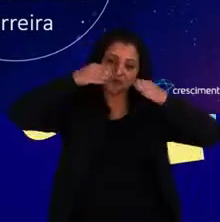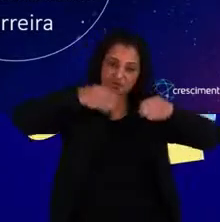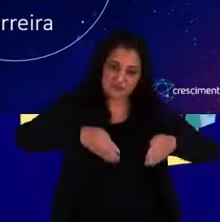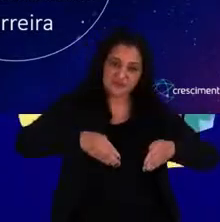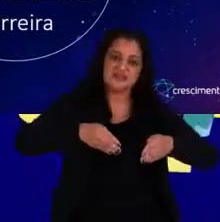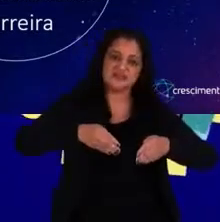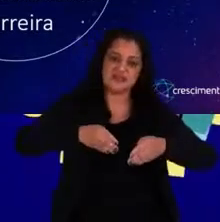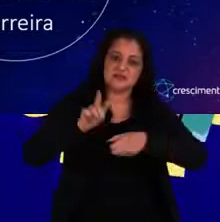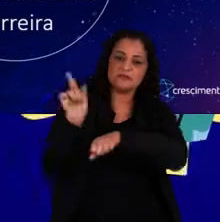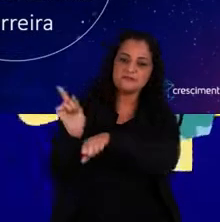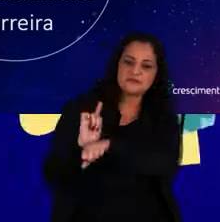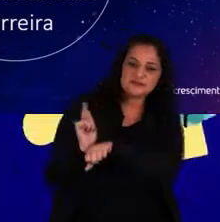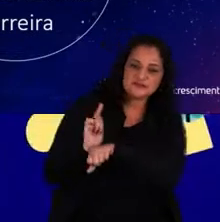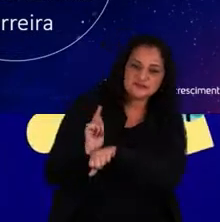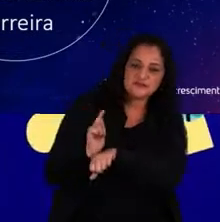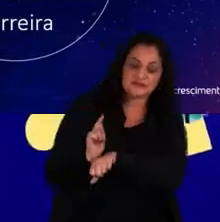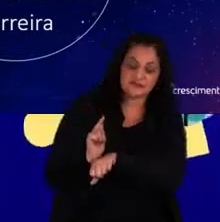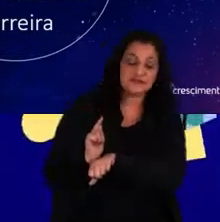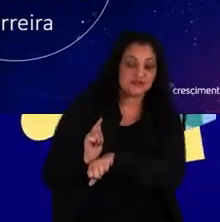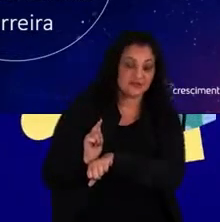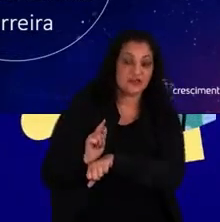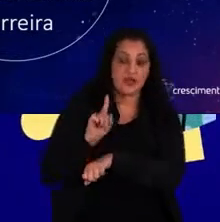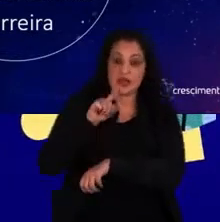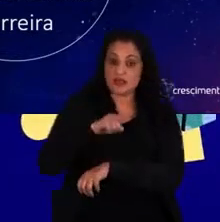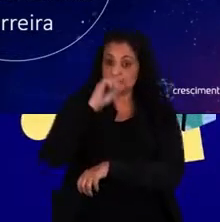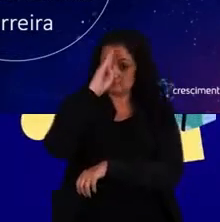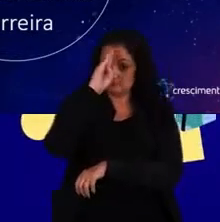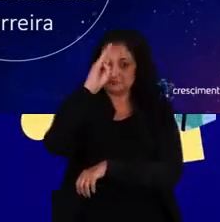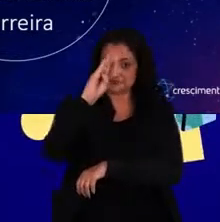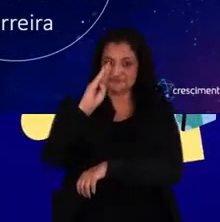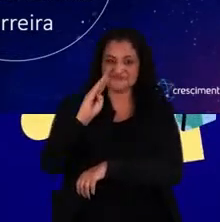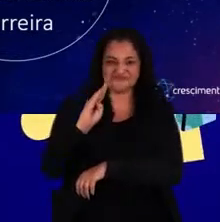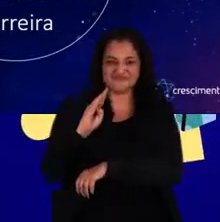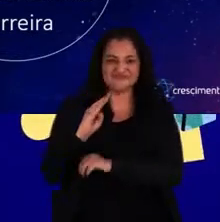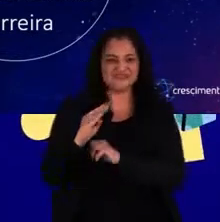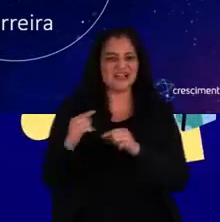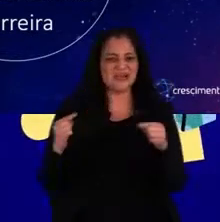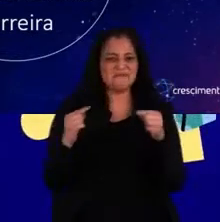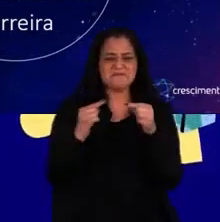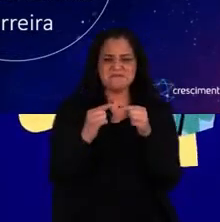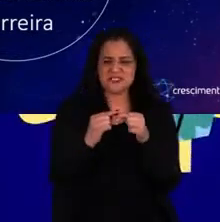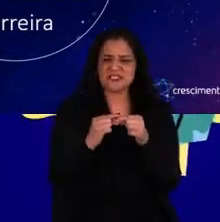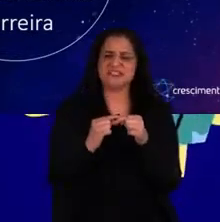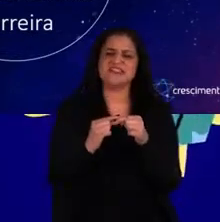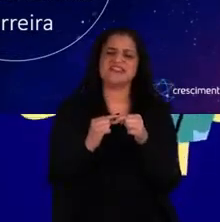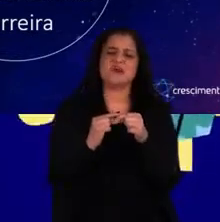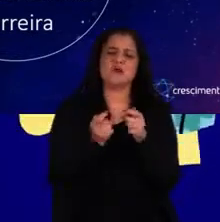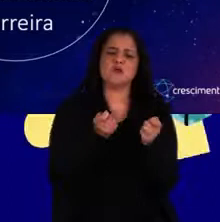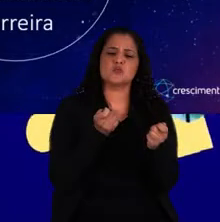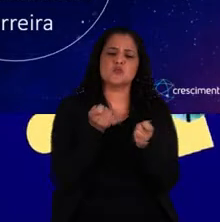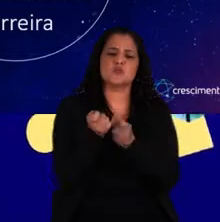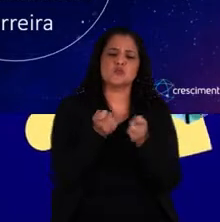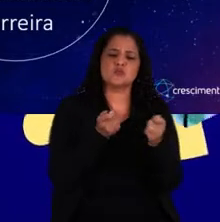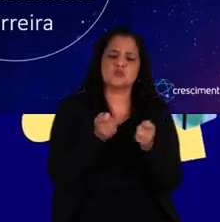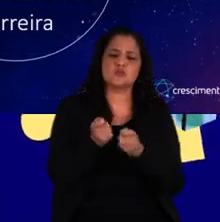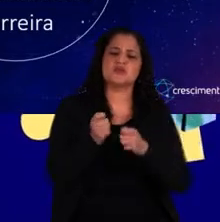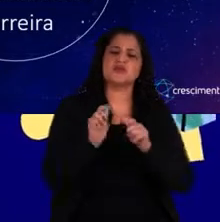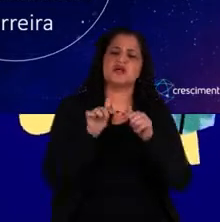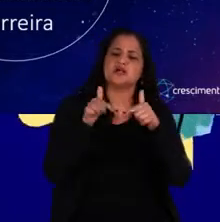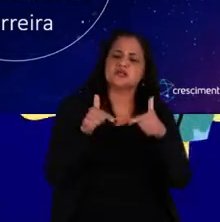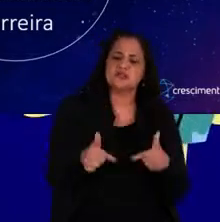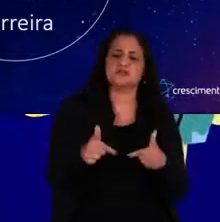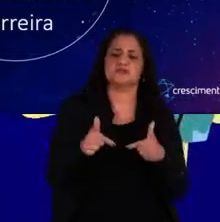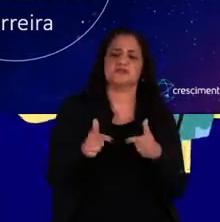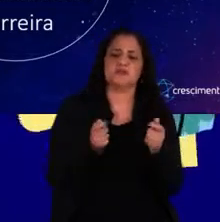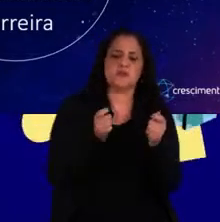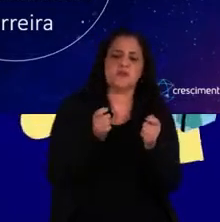voltada muito mais para a gestão e isso é fundamental e está mais relacionado ao controle de ações,